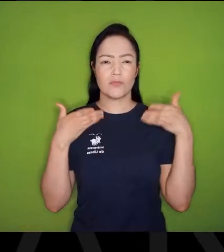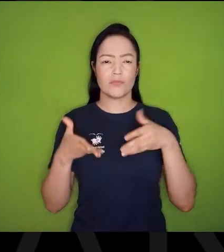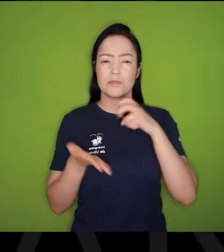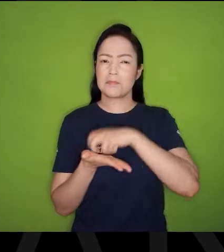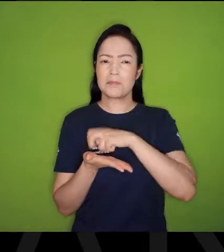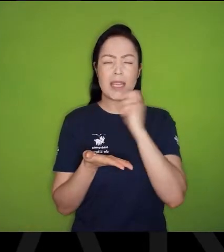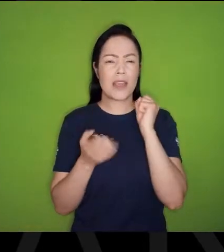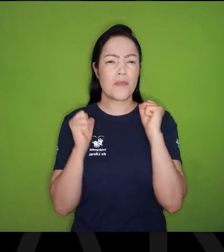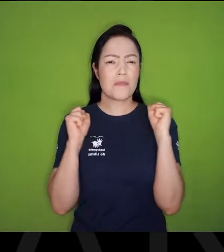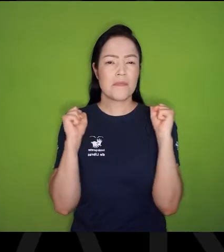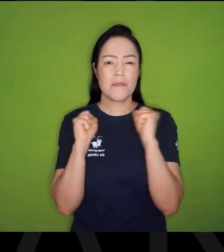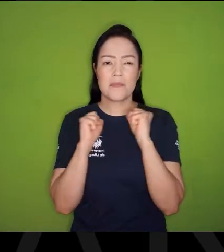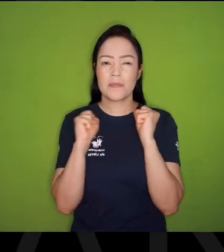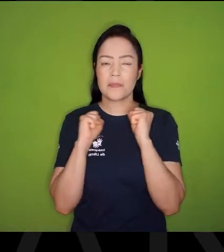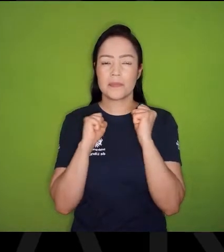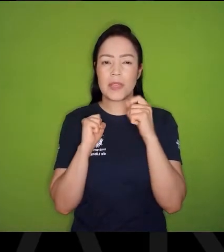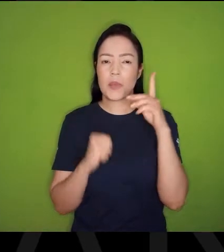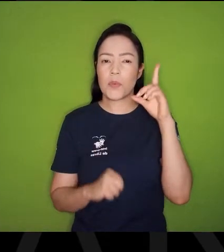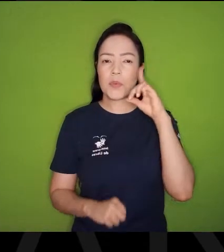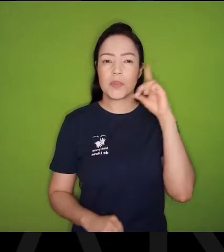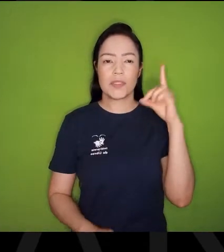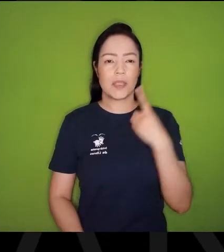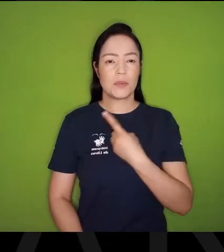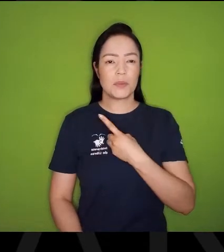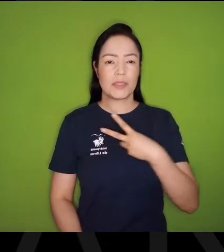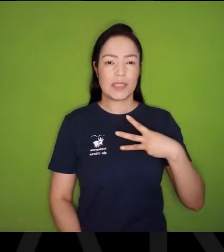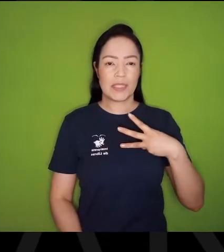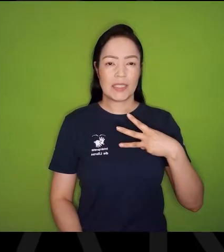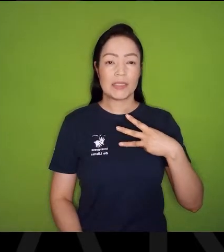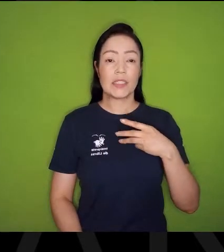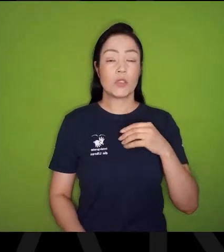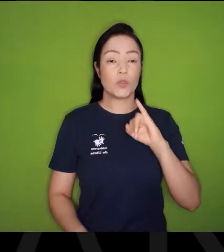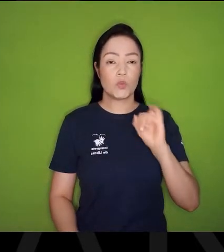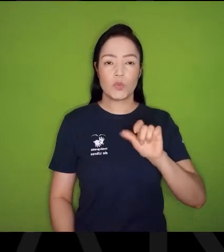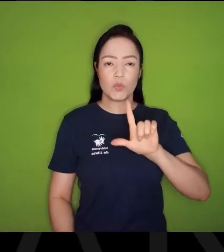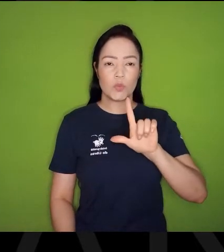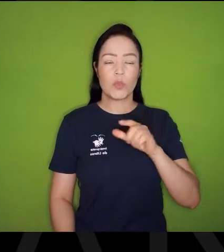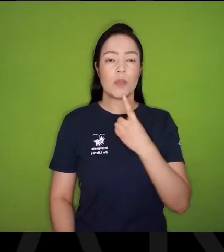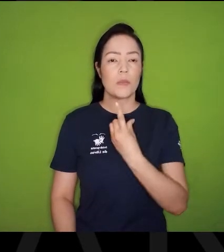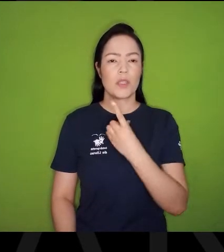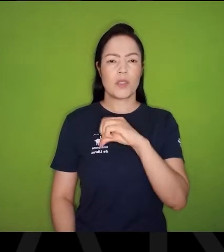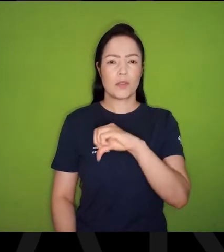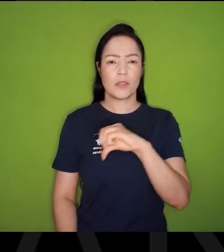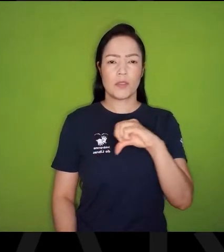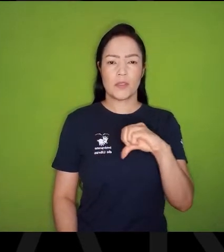do dia 13 de julho de 1991.